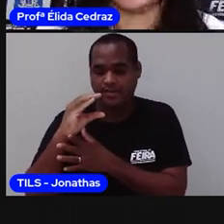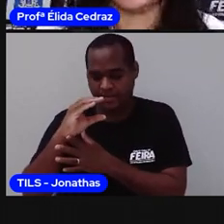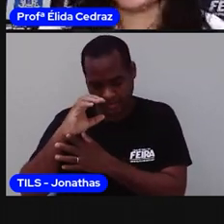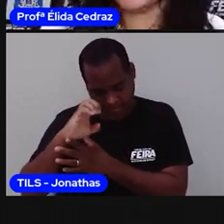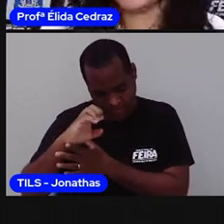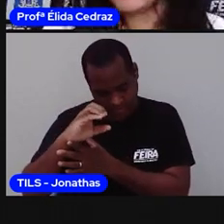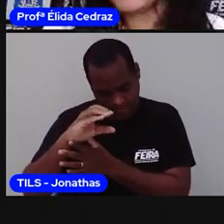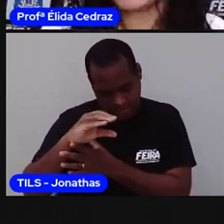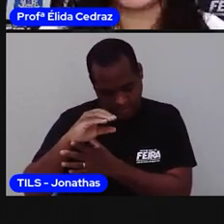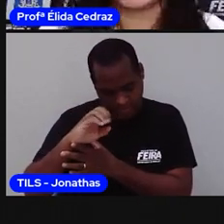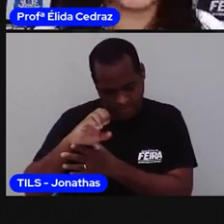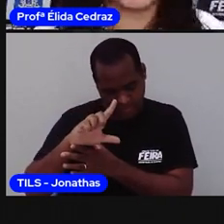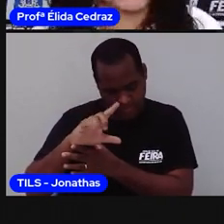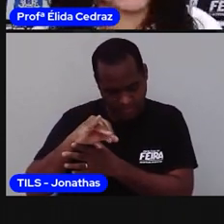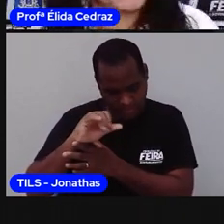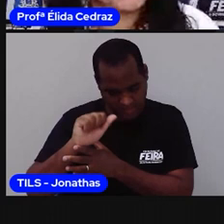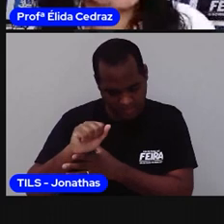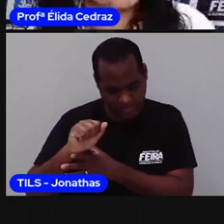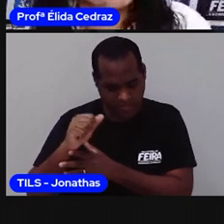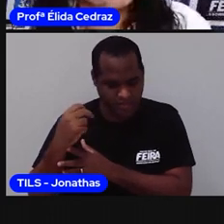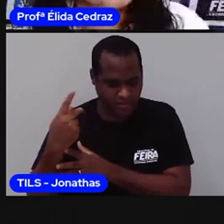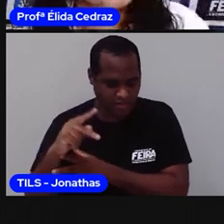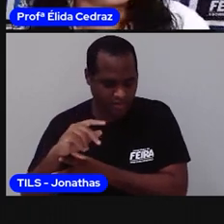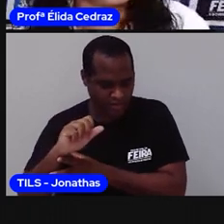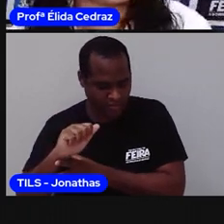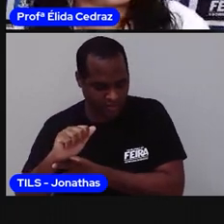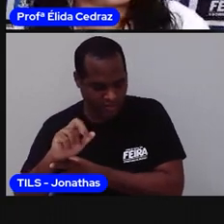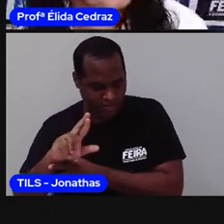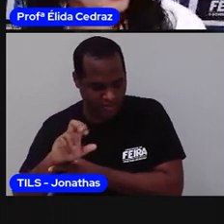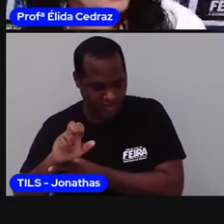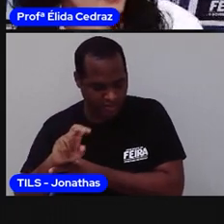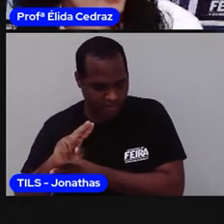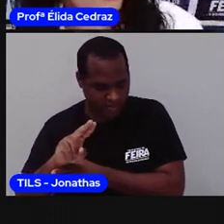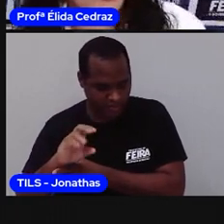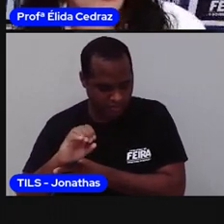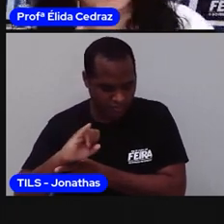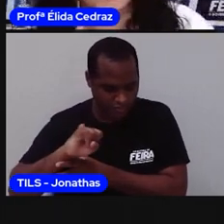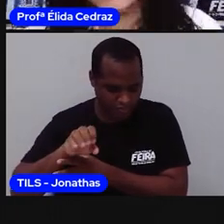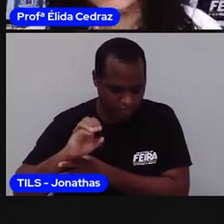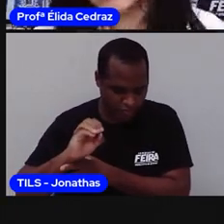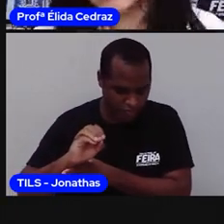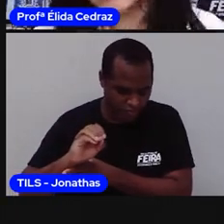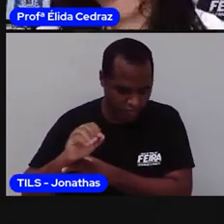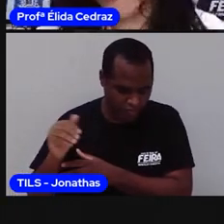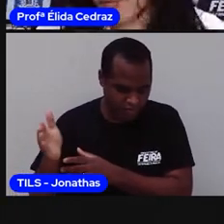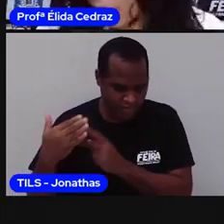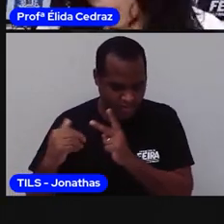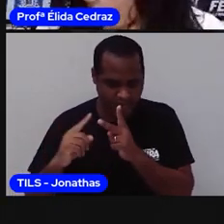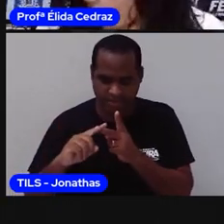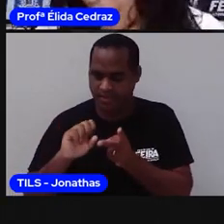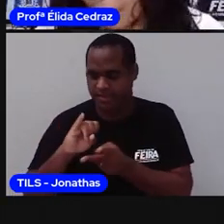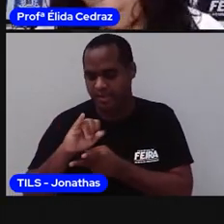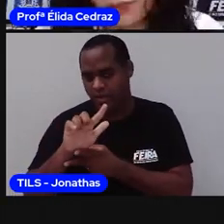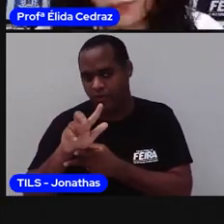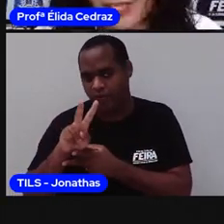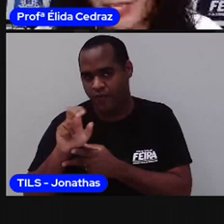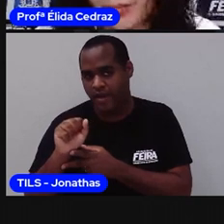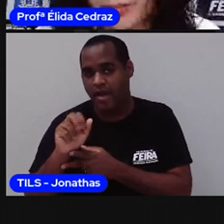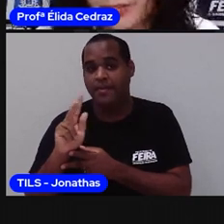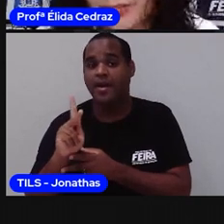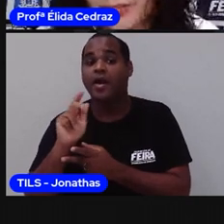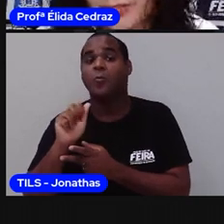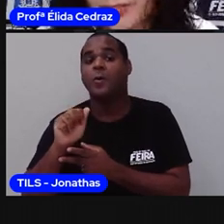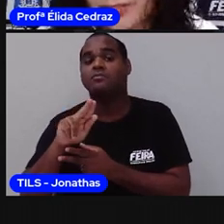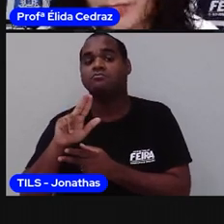é Cecília de Araújo Silva. E Cauã? Como será o nome de